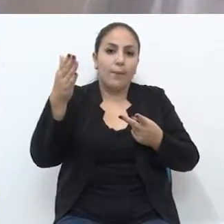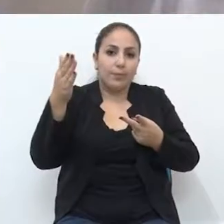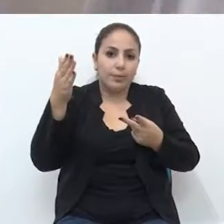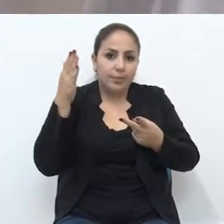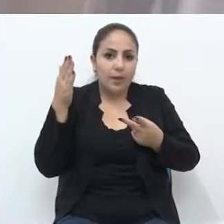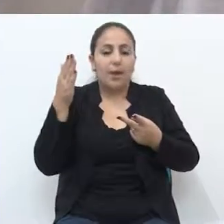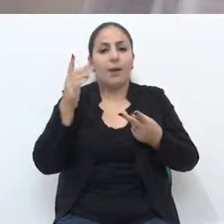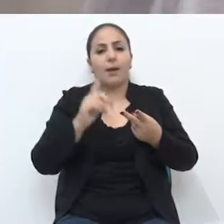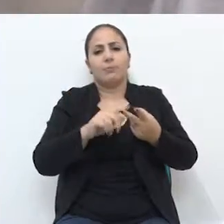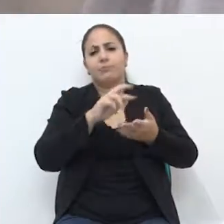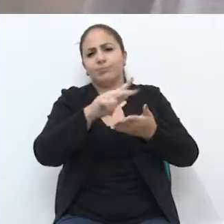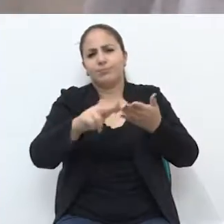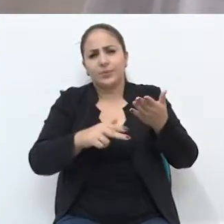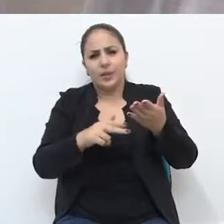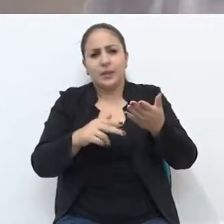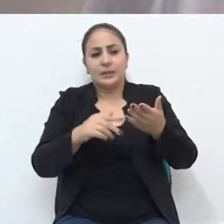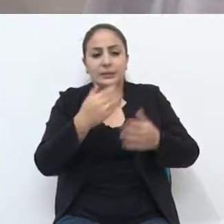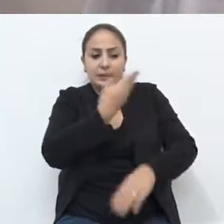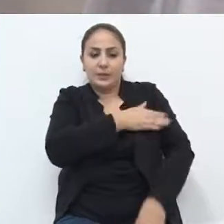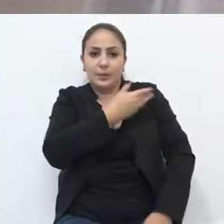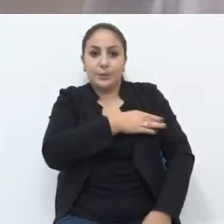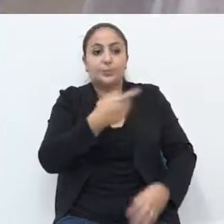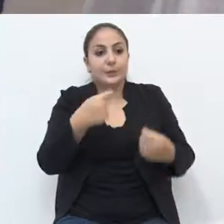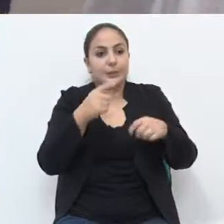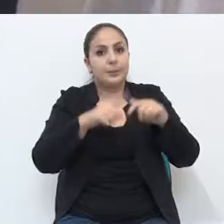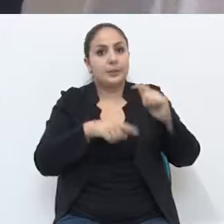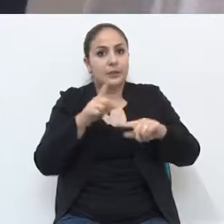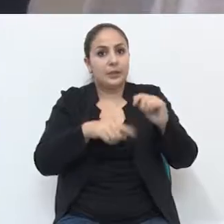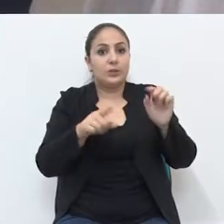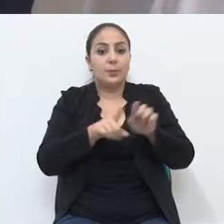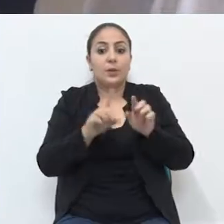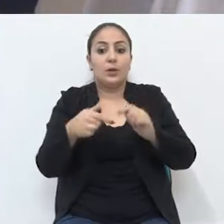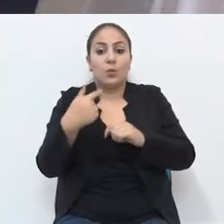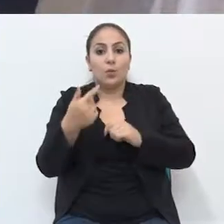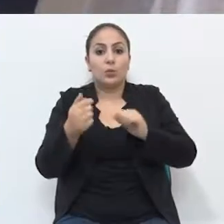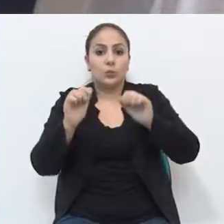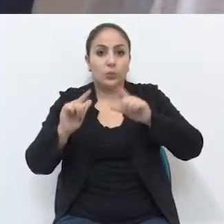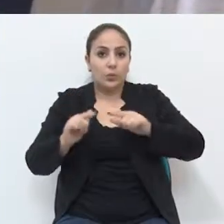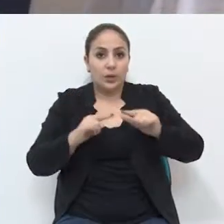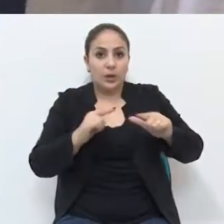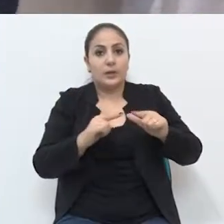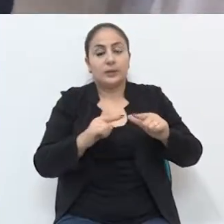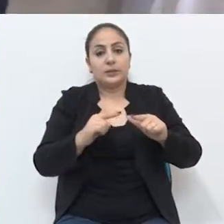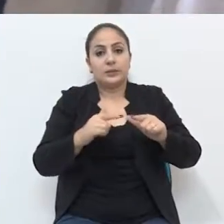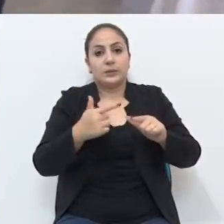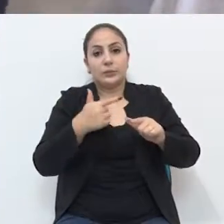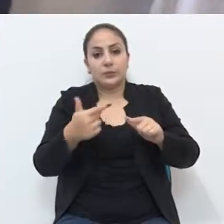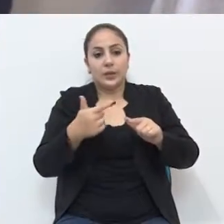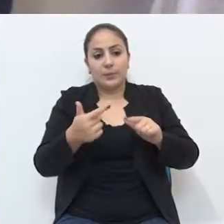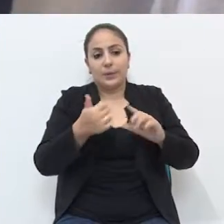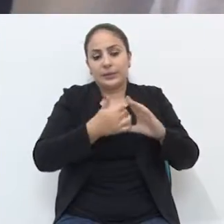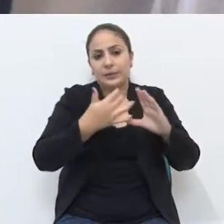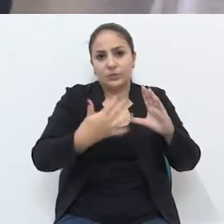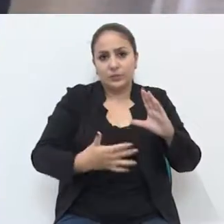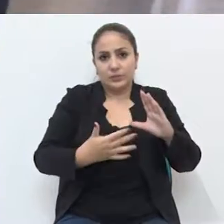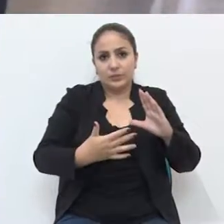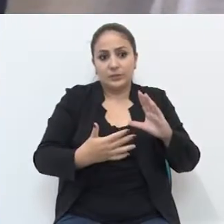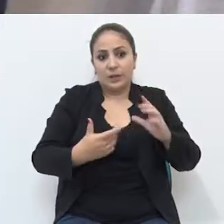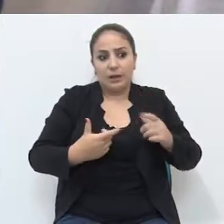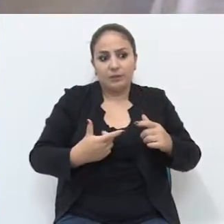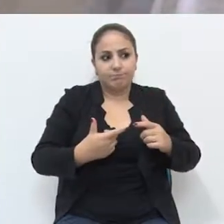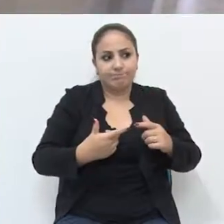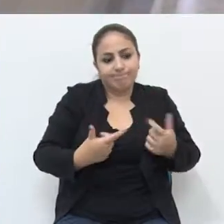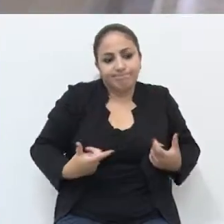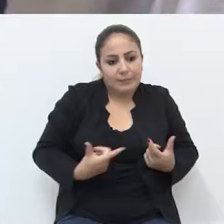até mesmo para o treinamento. A gente precisa de materiais que os outros esportes que não são para deficiente físico não